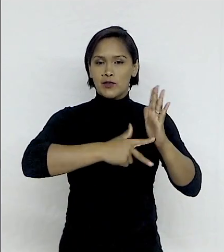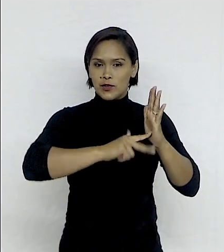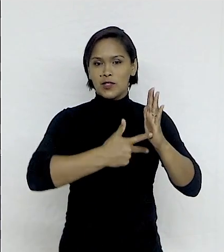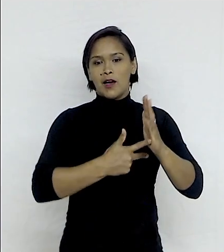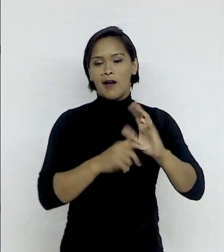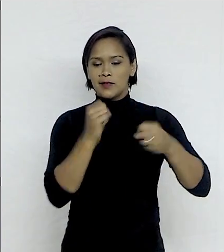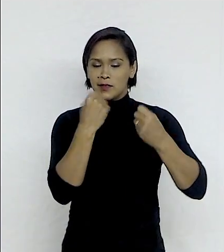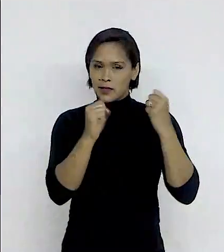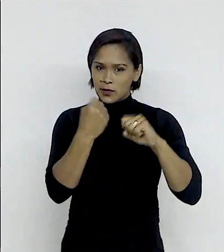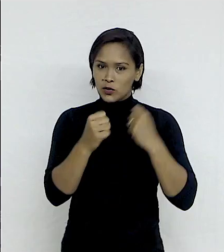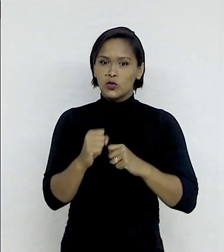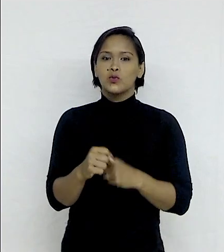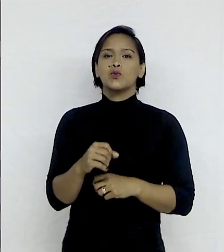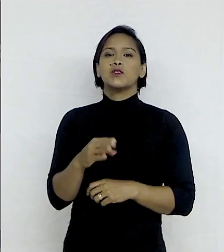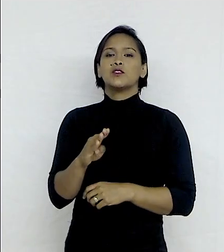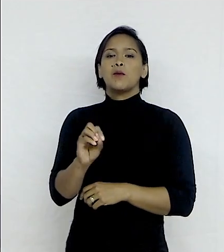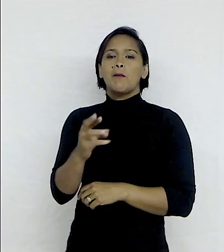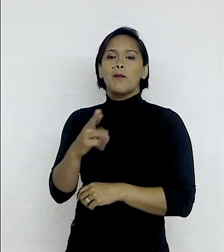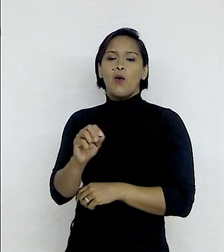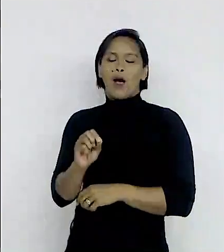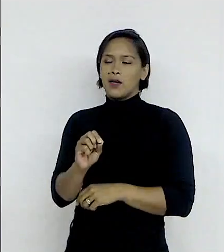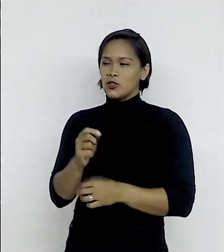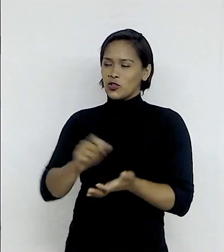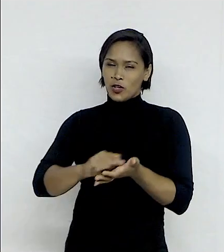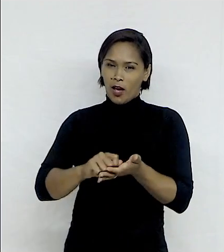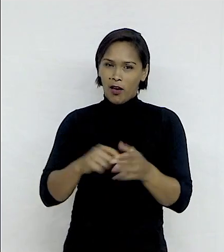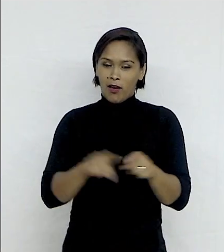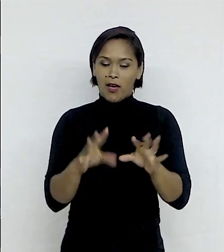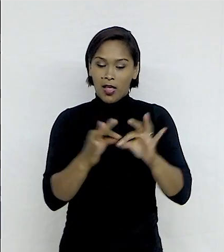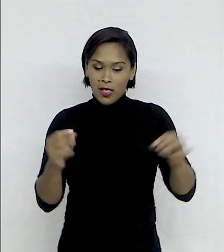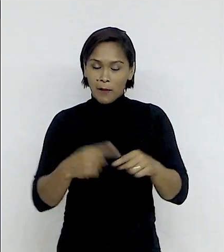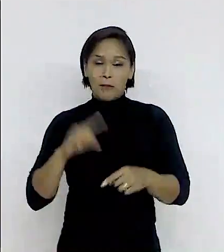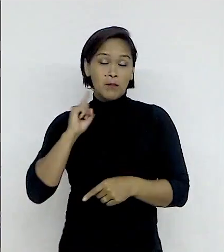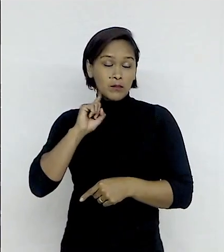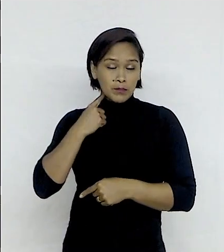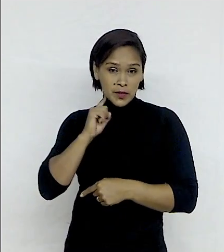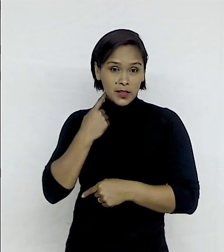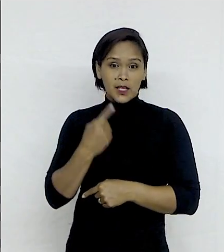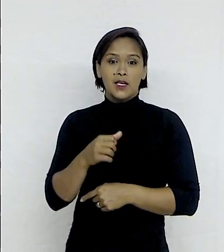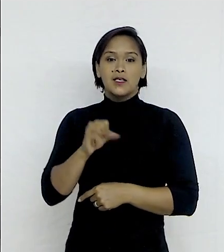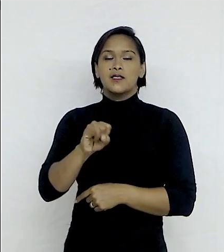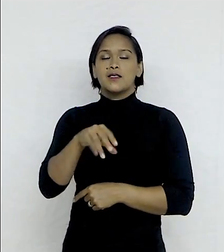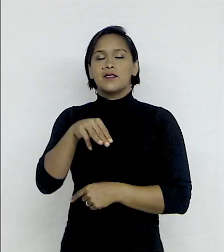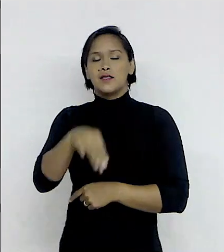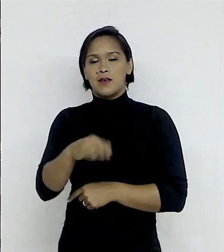de Artefatos e Beneficiamento de Borrachas, Baixa e Elastômeros do Estado de Minas Gerais, Simbor Minas.